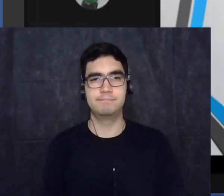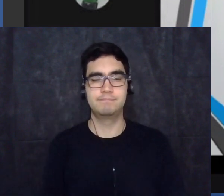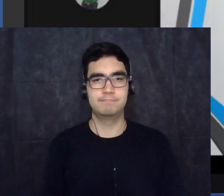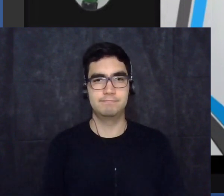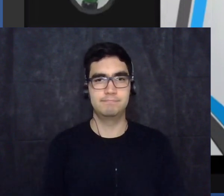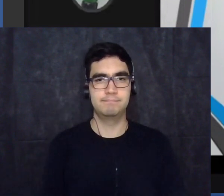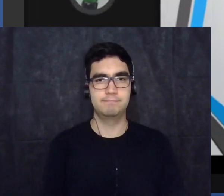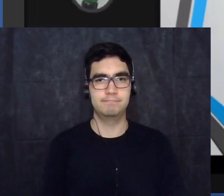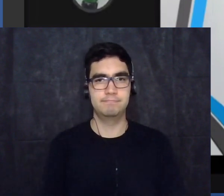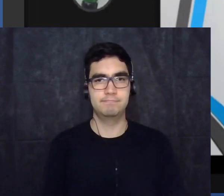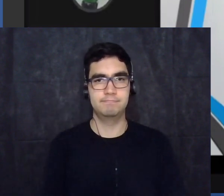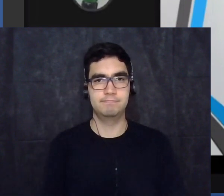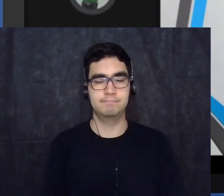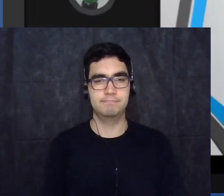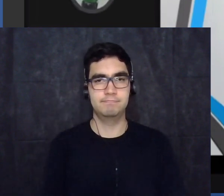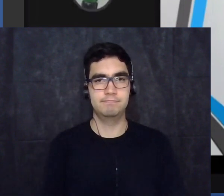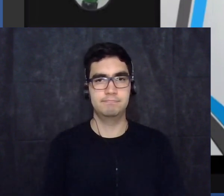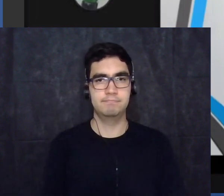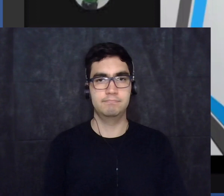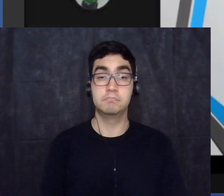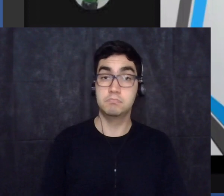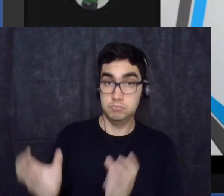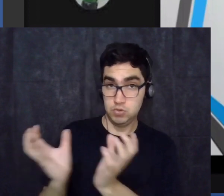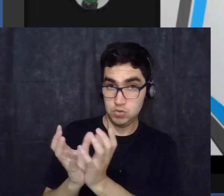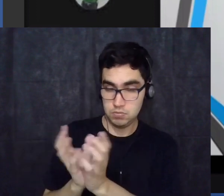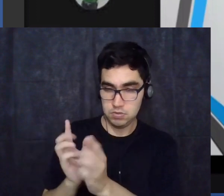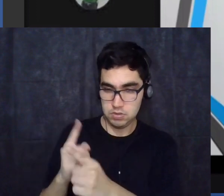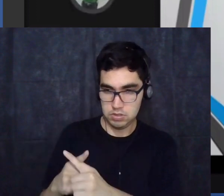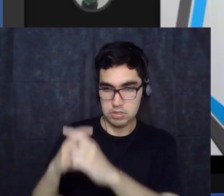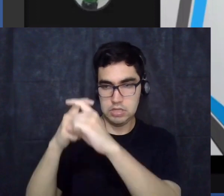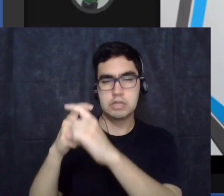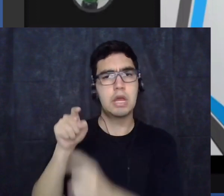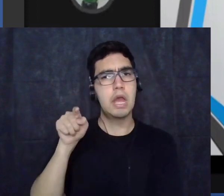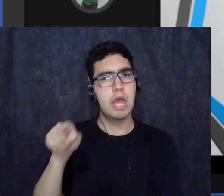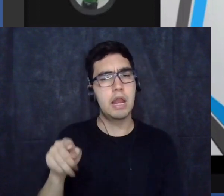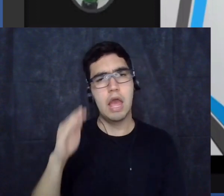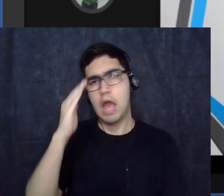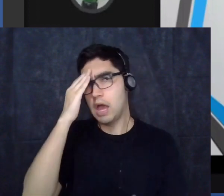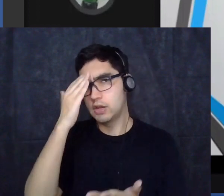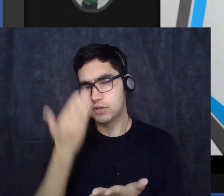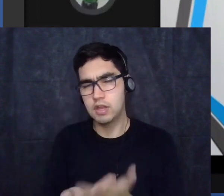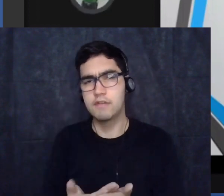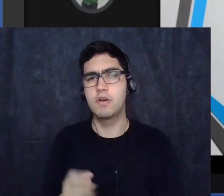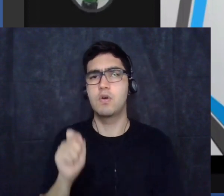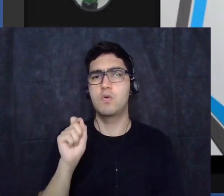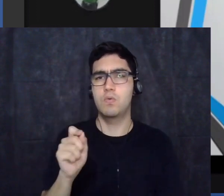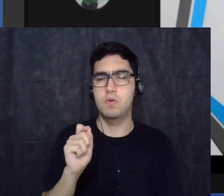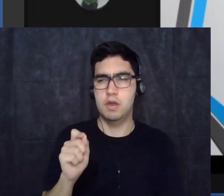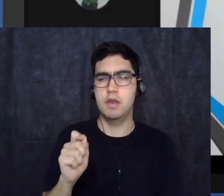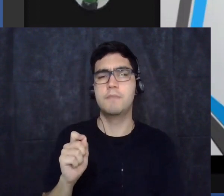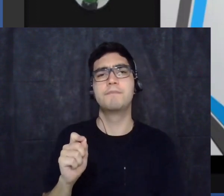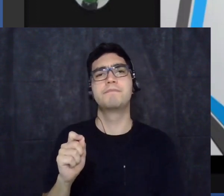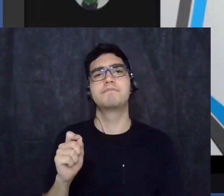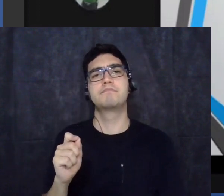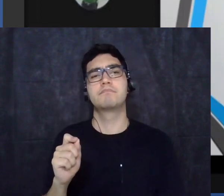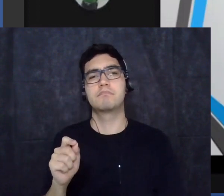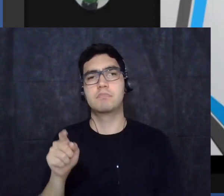os nazistas acreditavam na superioridade da raça ariana